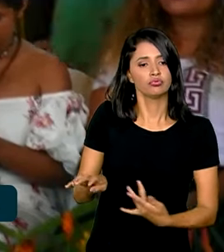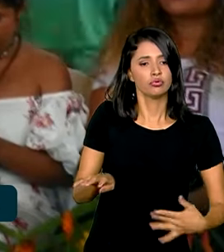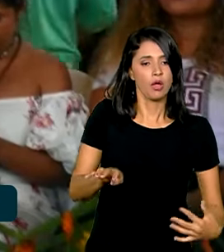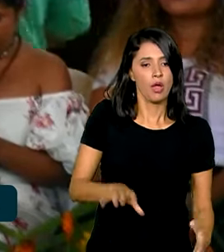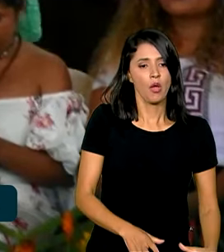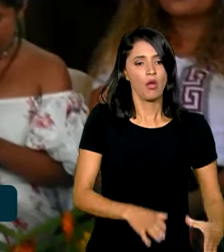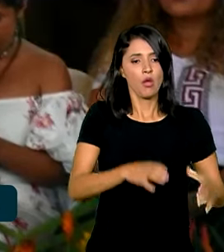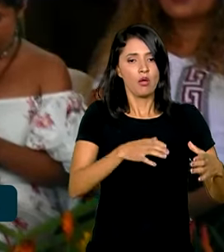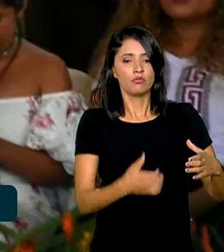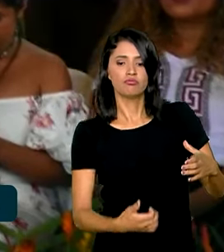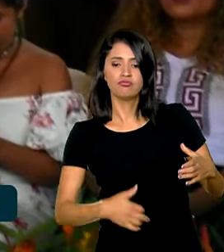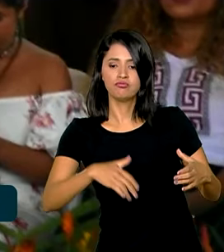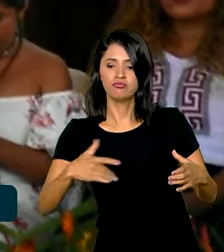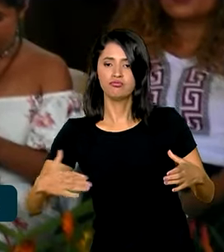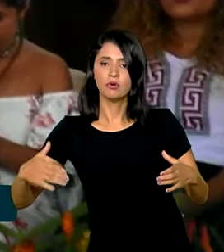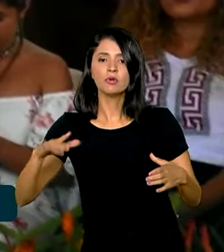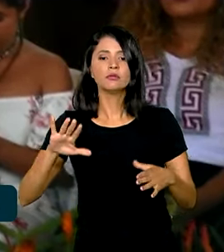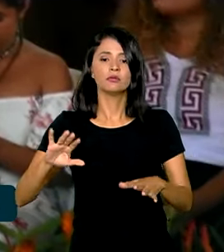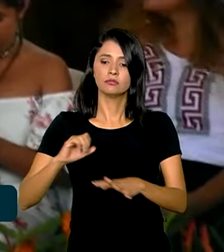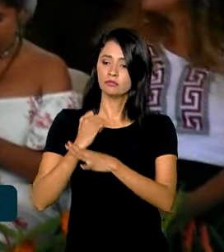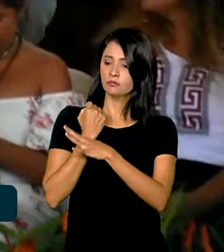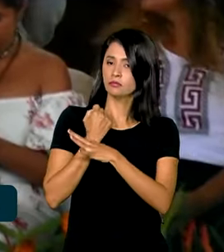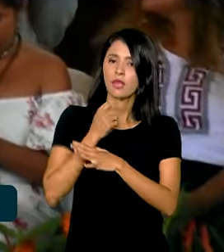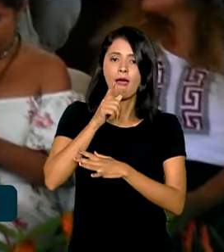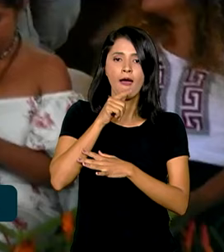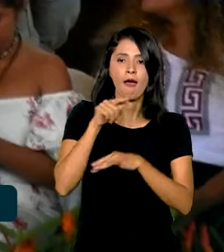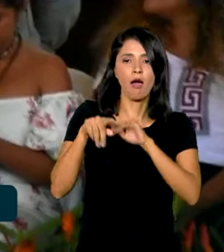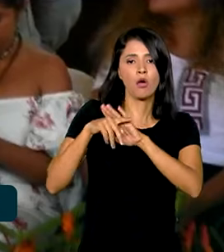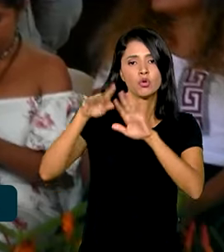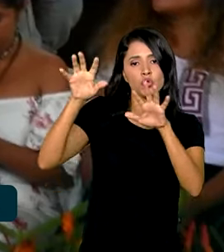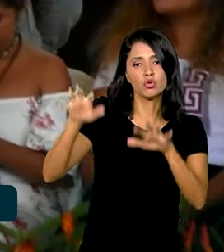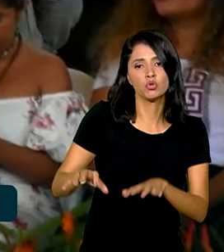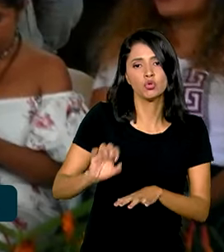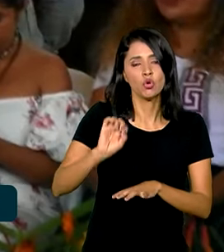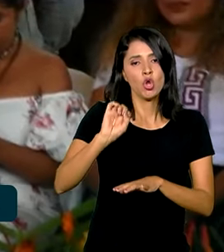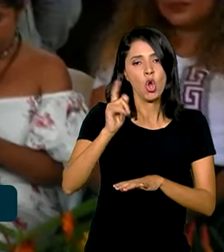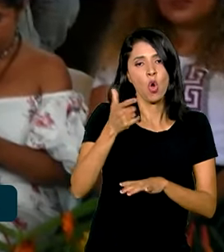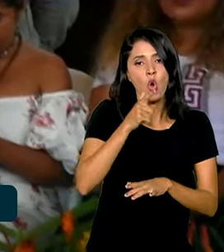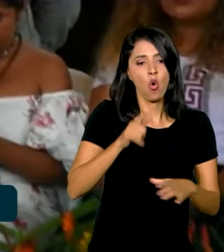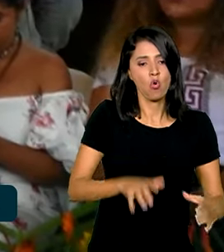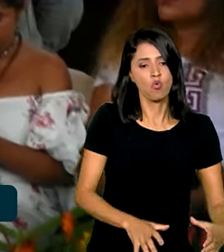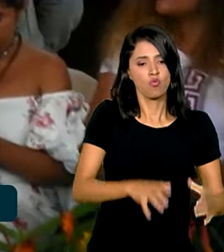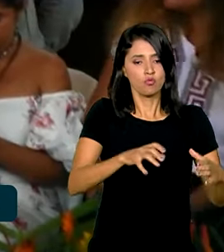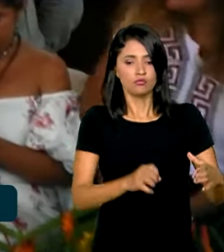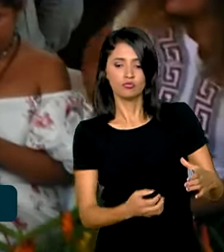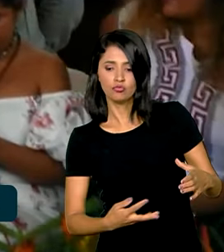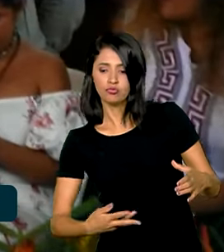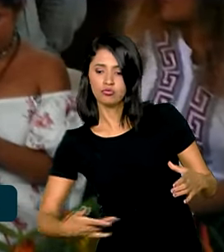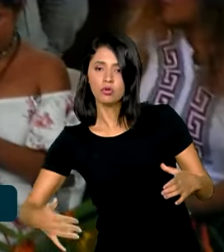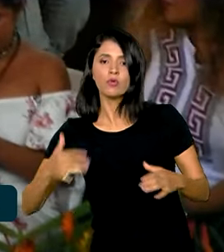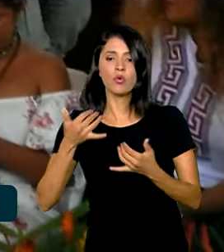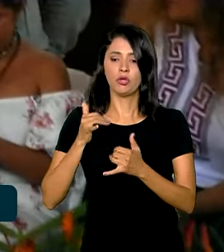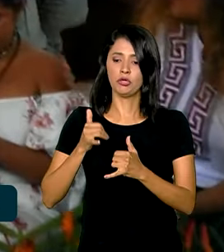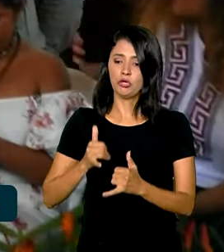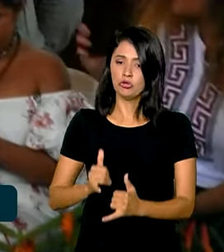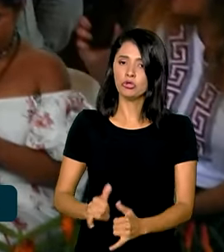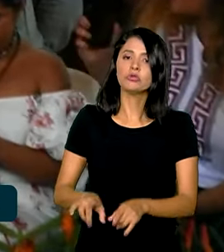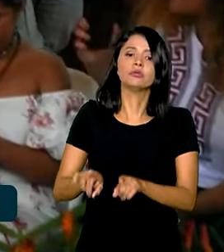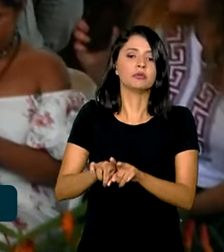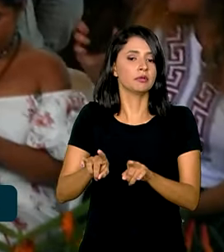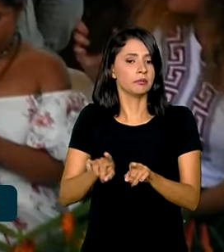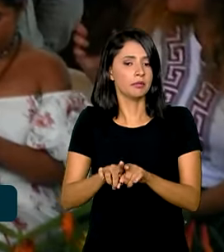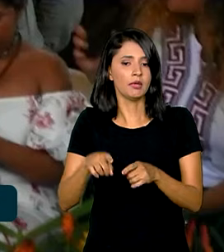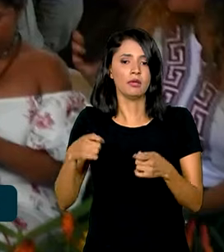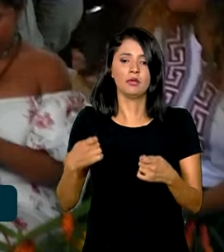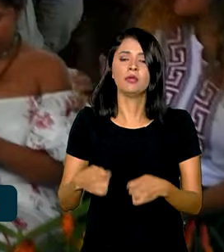seja no rio, para garantir ou a água da chuva ou água bombeada com energia elétrica, sem uso